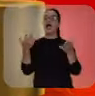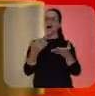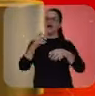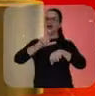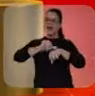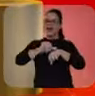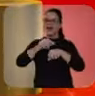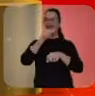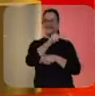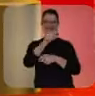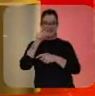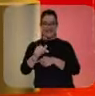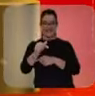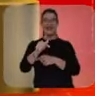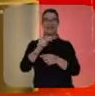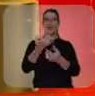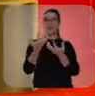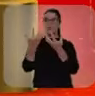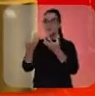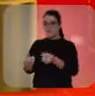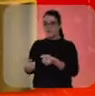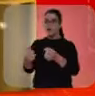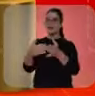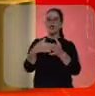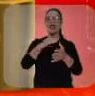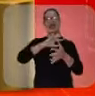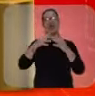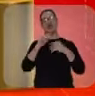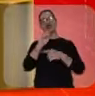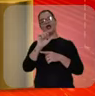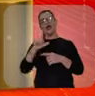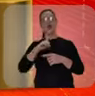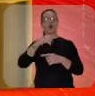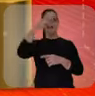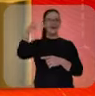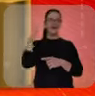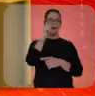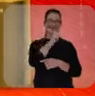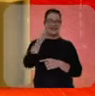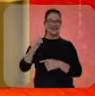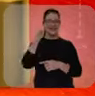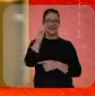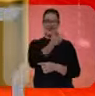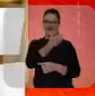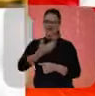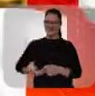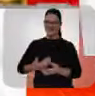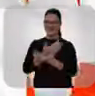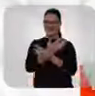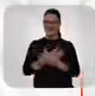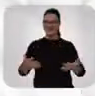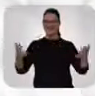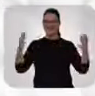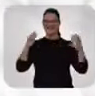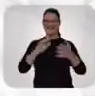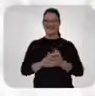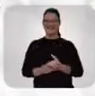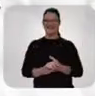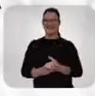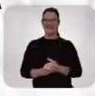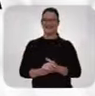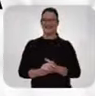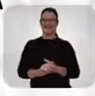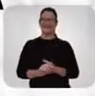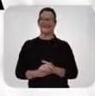liderança em todas as pesquisas. A hora é essa, é 77 do Sertão ao Litoral. É Marília Reis 77